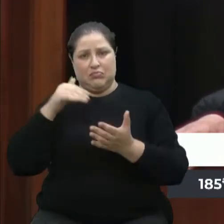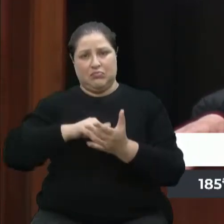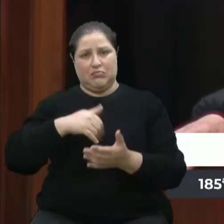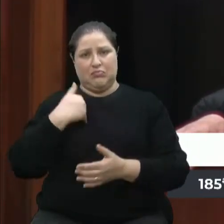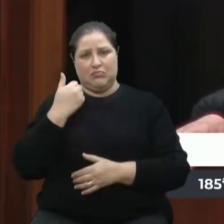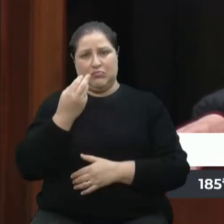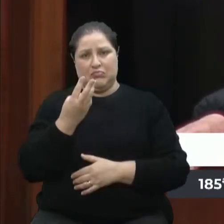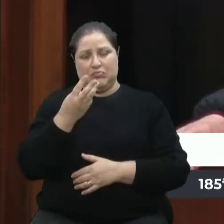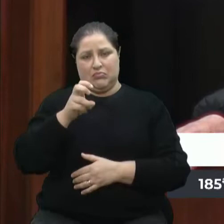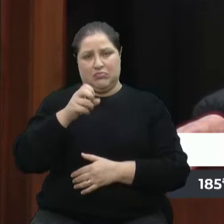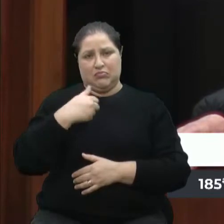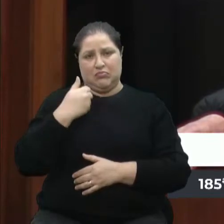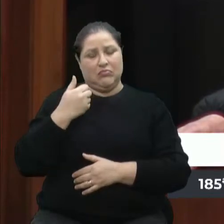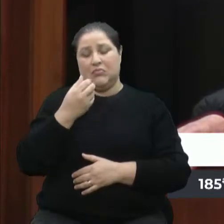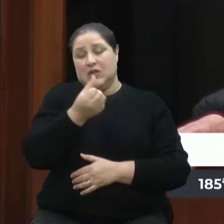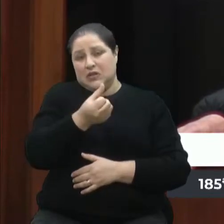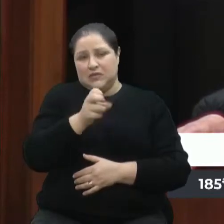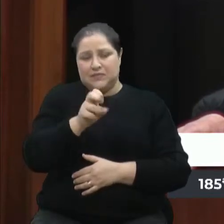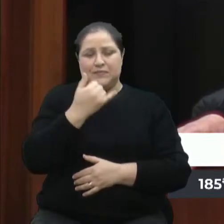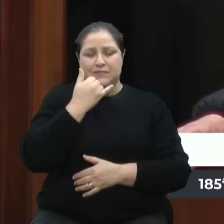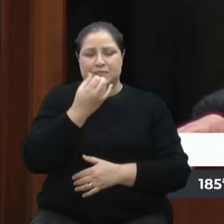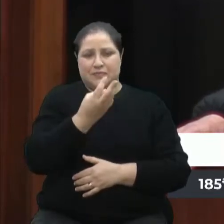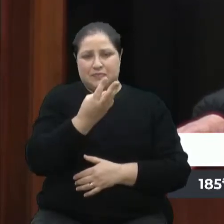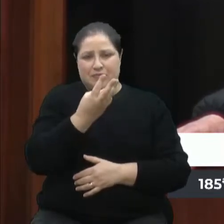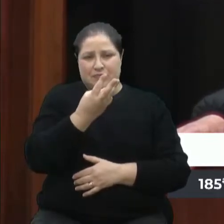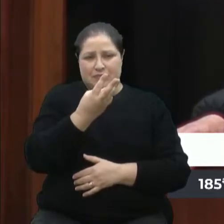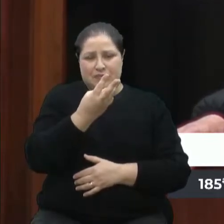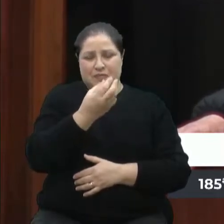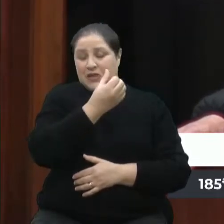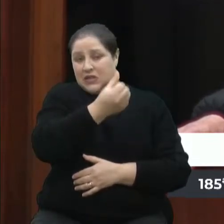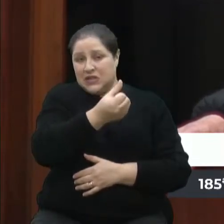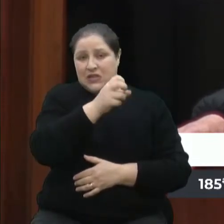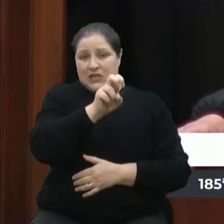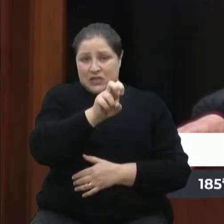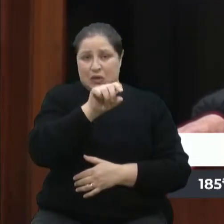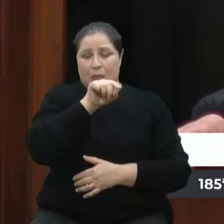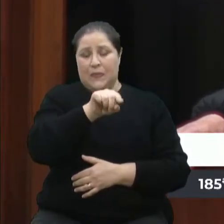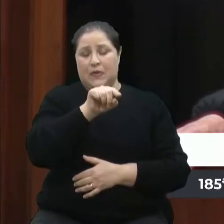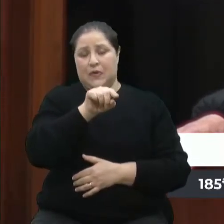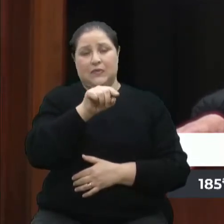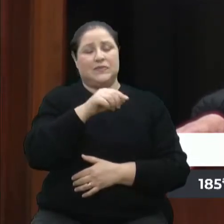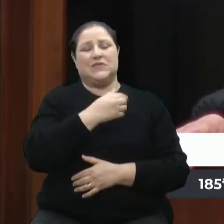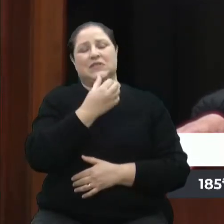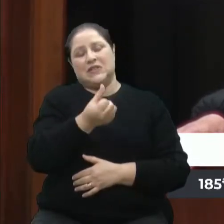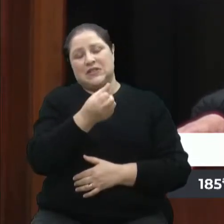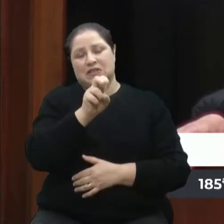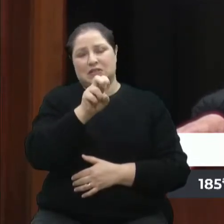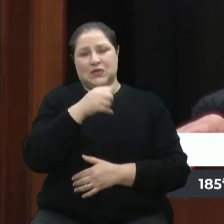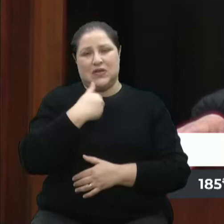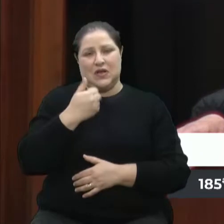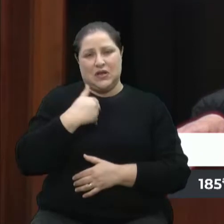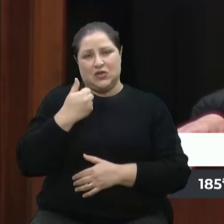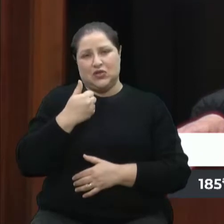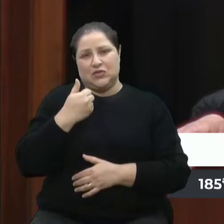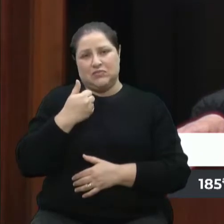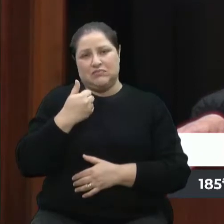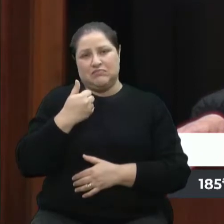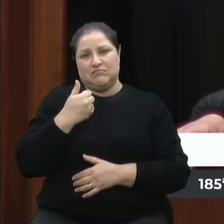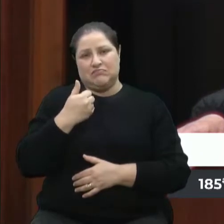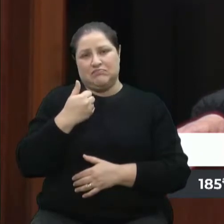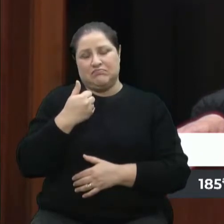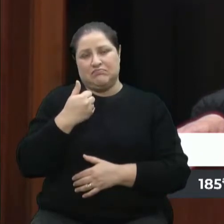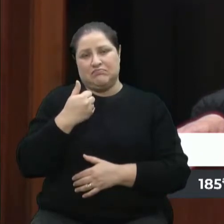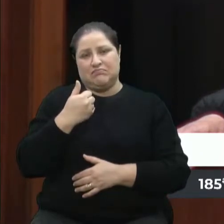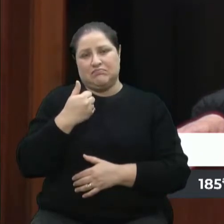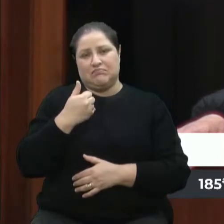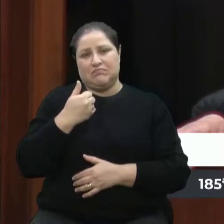para ganhar uma aposentadoria desse tamanhinho, que nem diz o Fiuza. Mas o pessoal que mora no Palácio com 37 anos